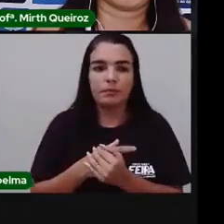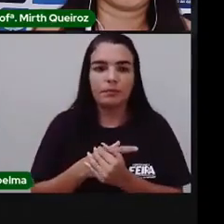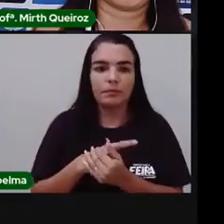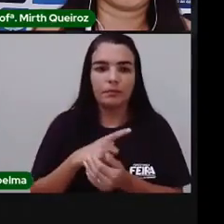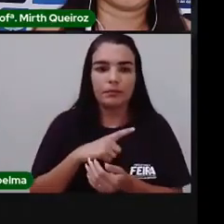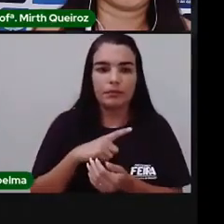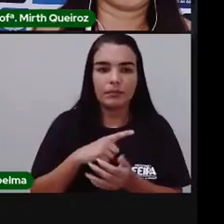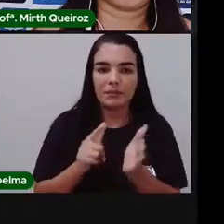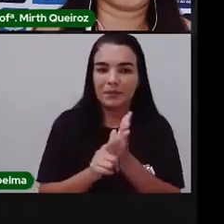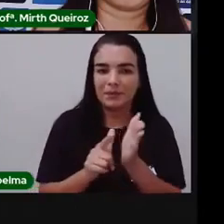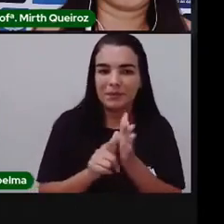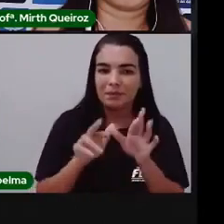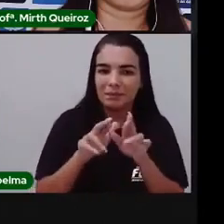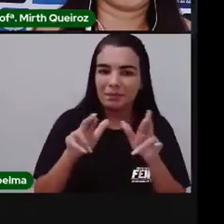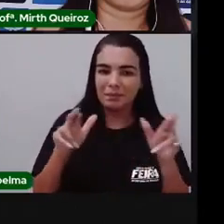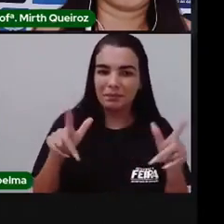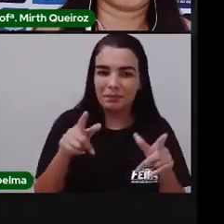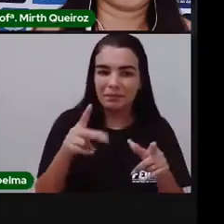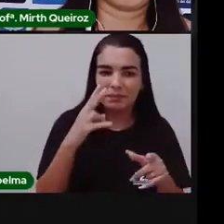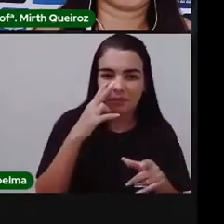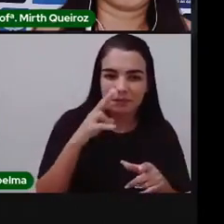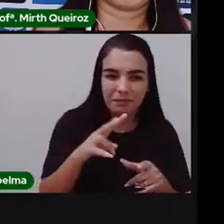papel também dá, tá? Olha.